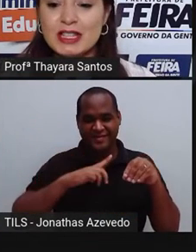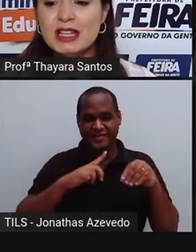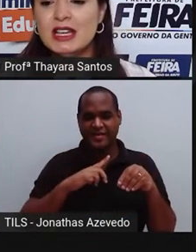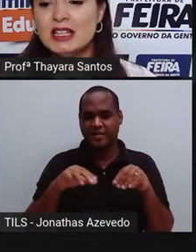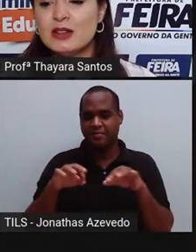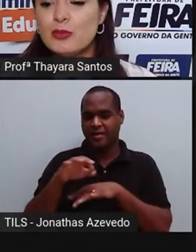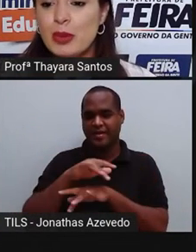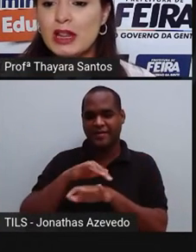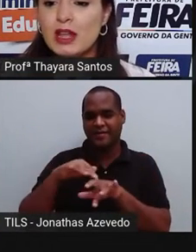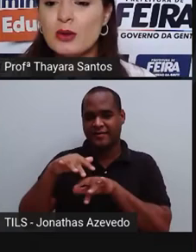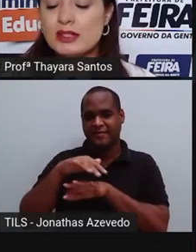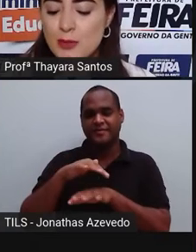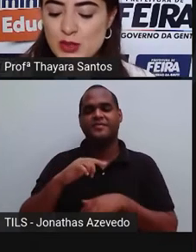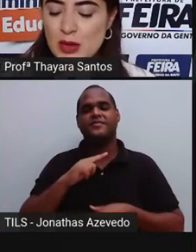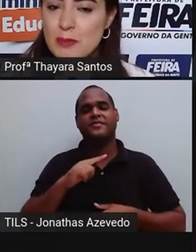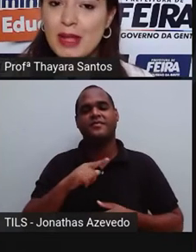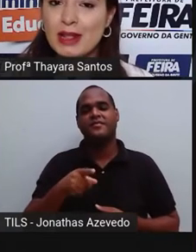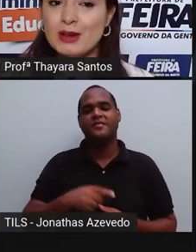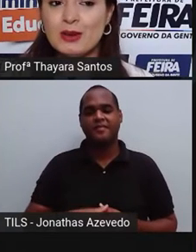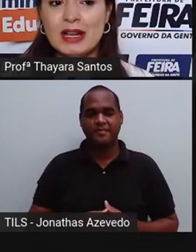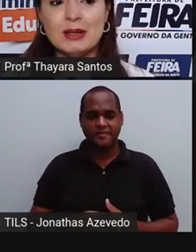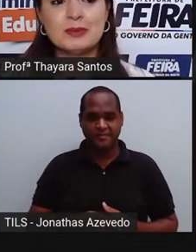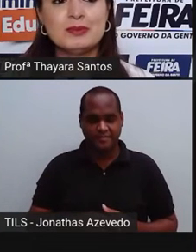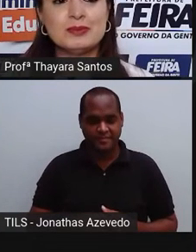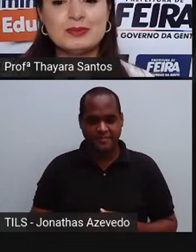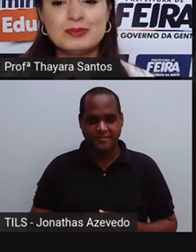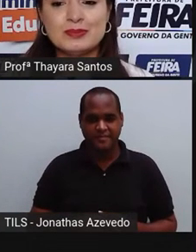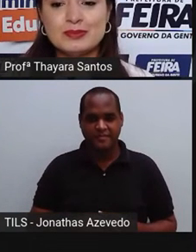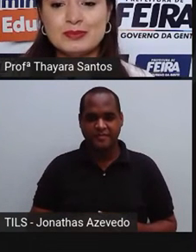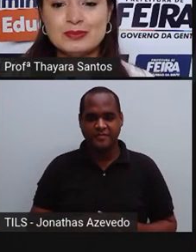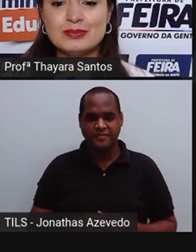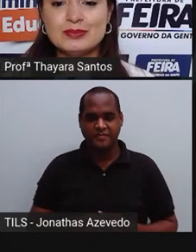ela mais fina. Então, peneirou. Essa pessoa aí peneirou ela.